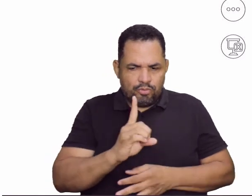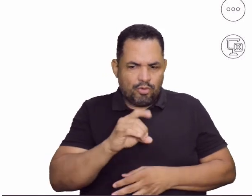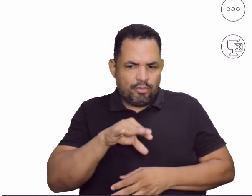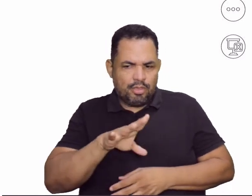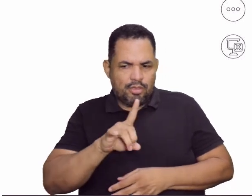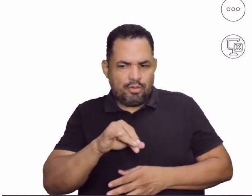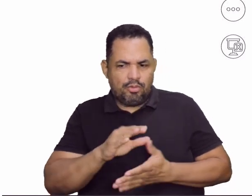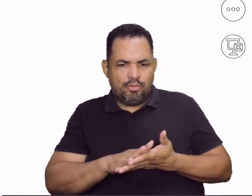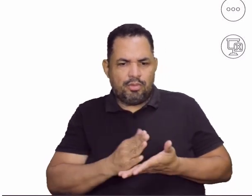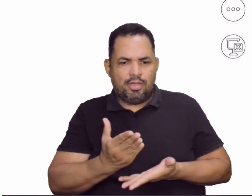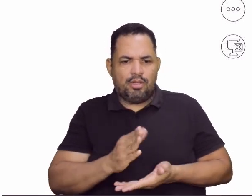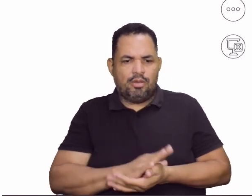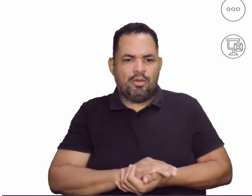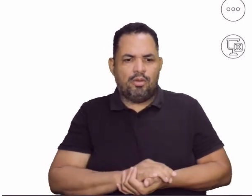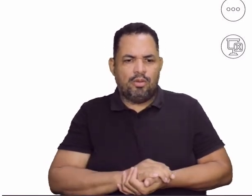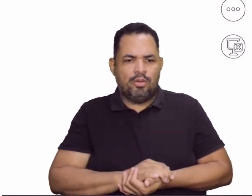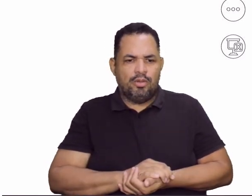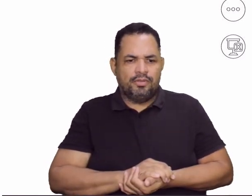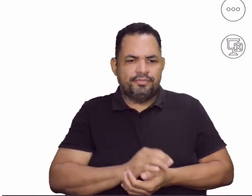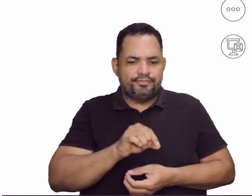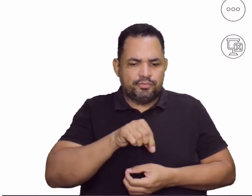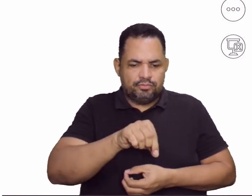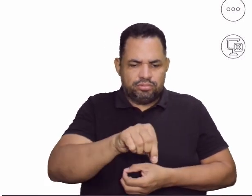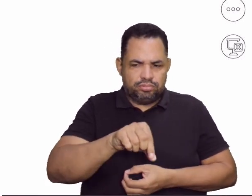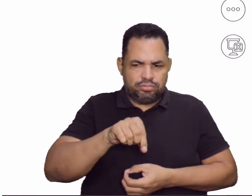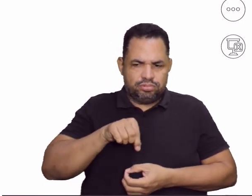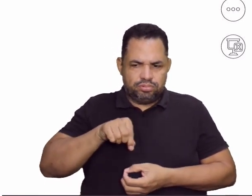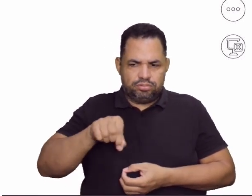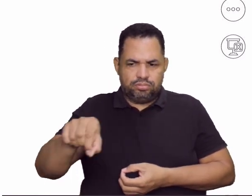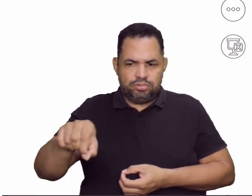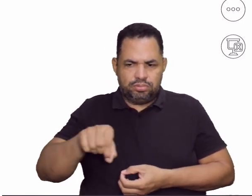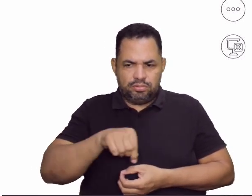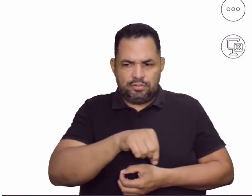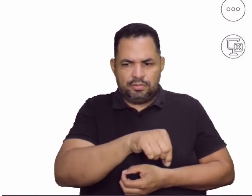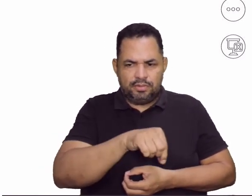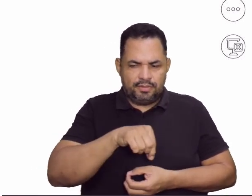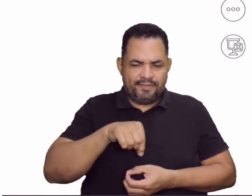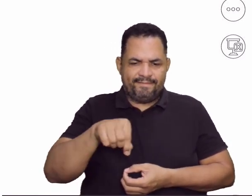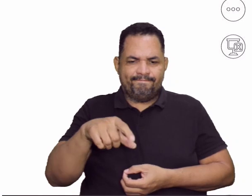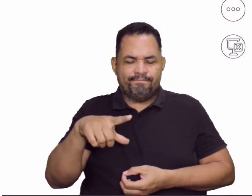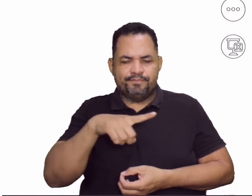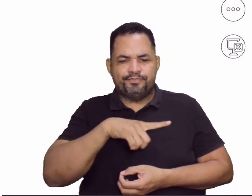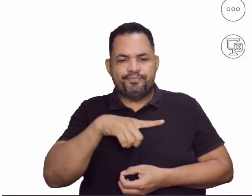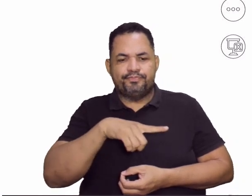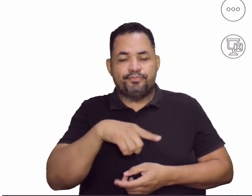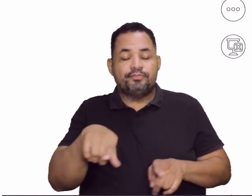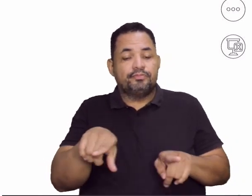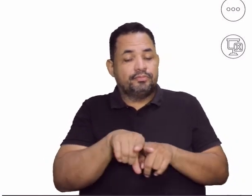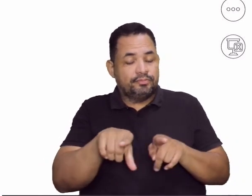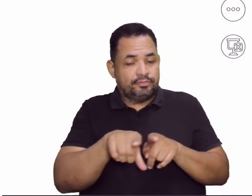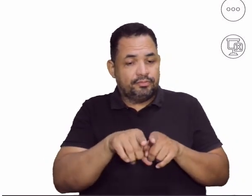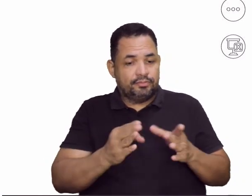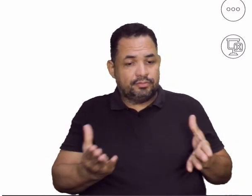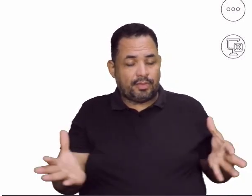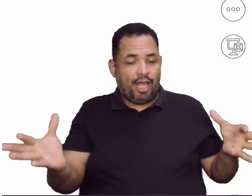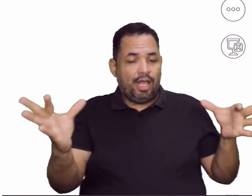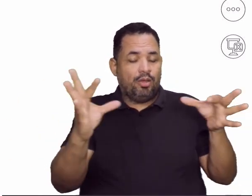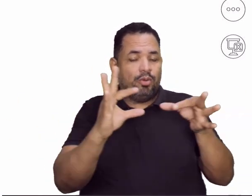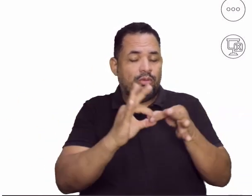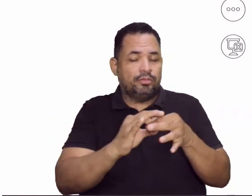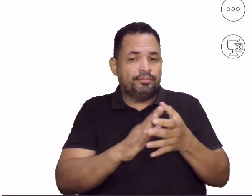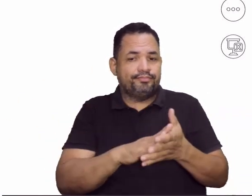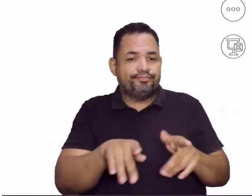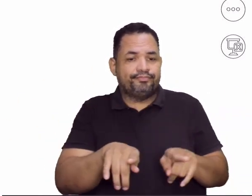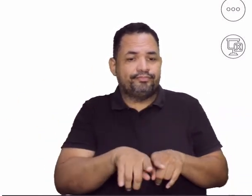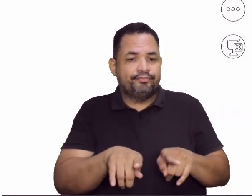xadrez, acredito que seja xadrez ali. São jogos de tabuleiros que também fazem parte desse contexto e que a gente